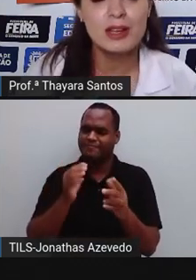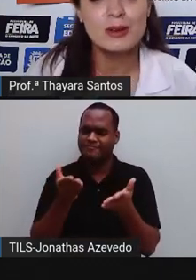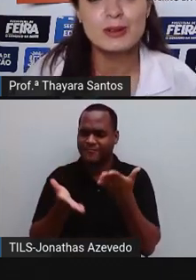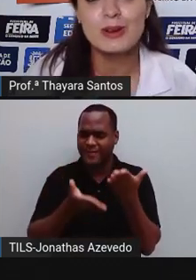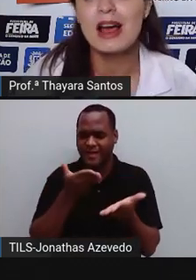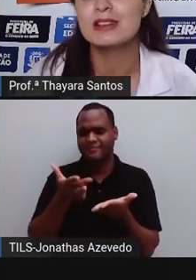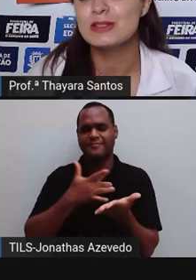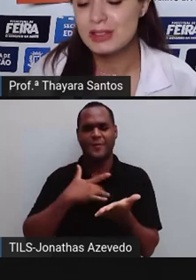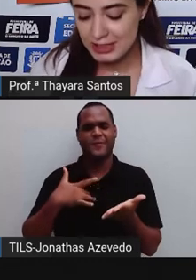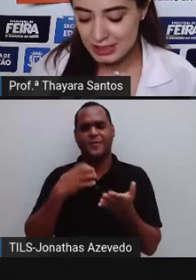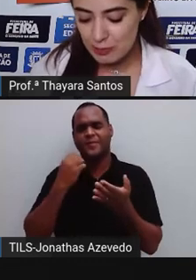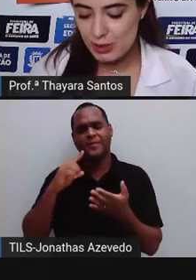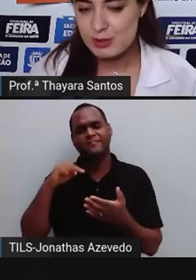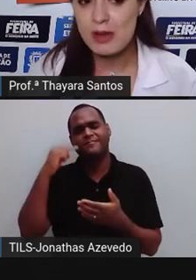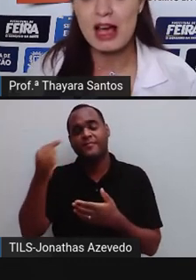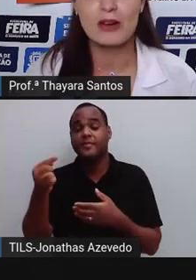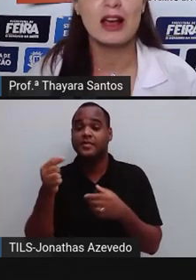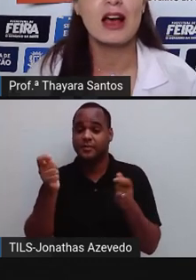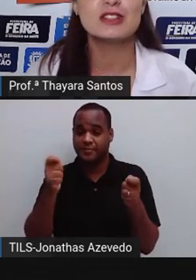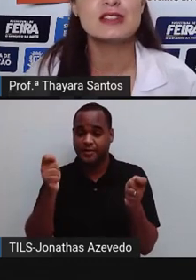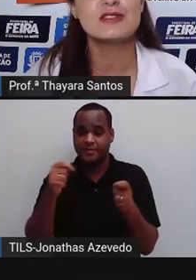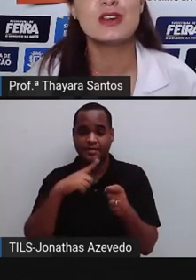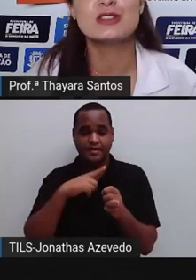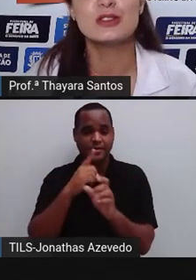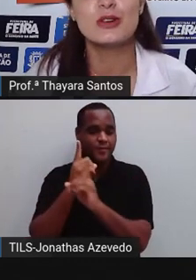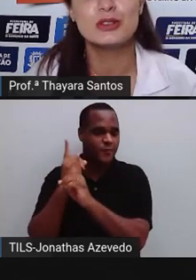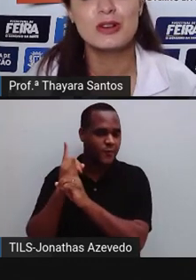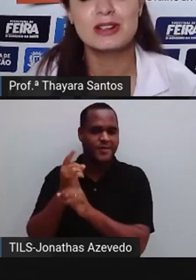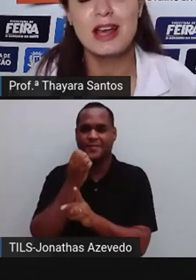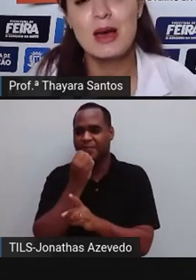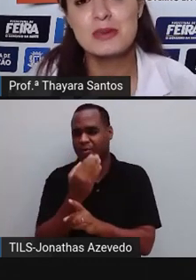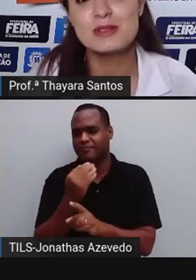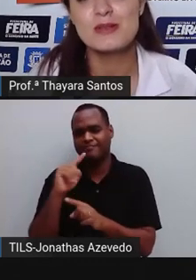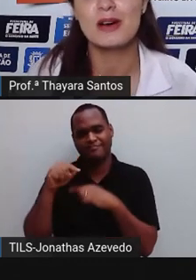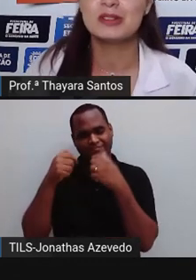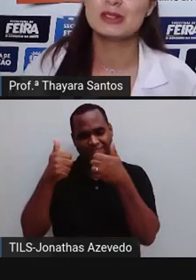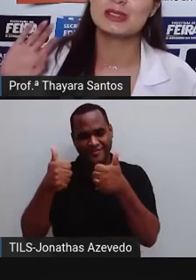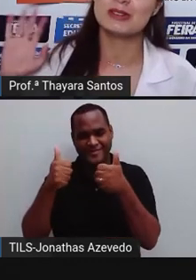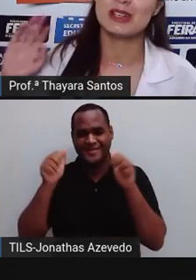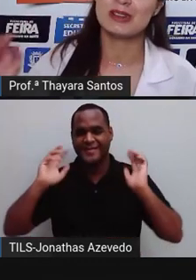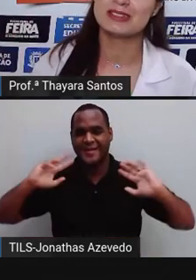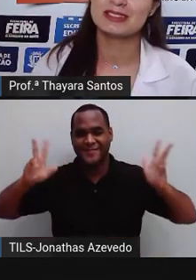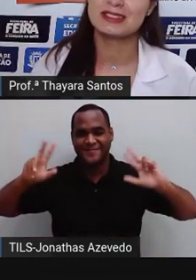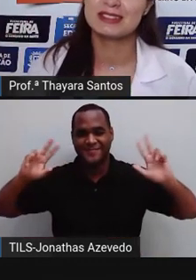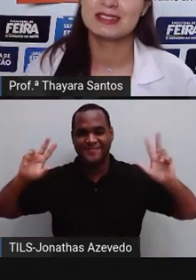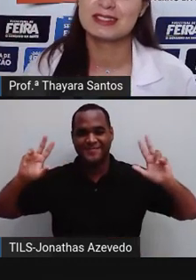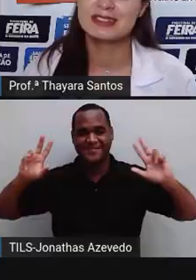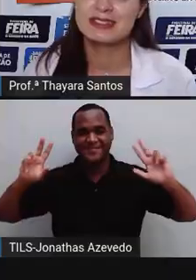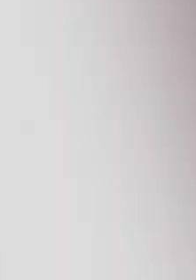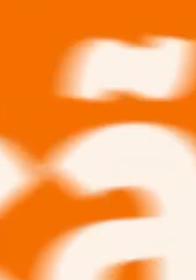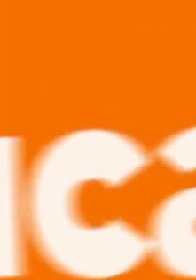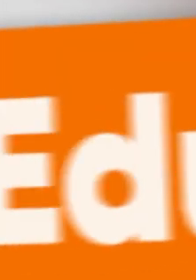se cuidem aí do outro lado. E na próxima aula, a gente se vê de novo. Então, até lá, pessoal. Tchau, tchau.